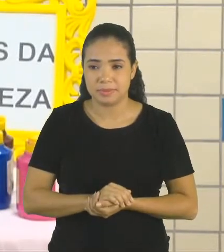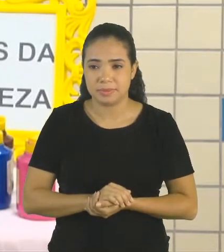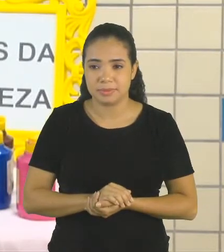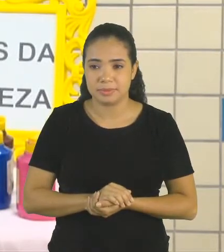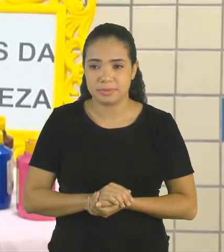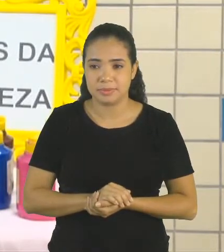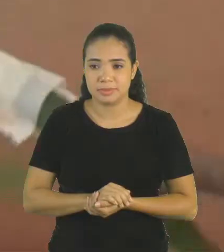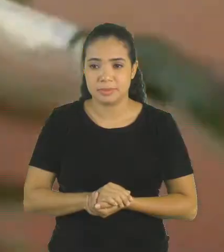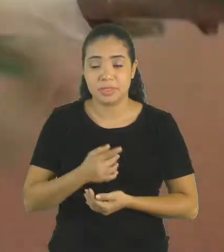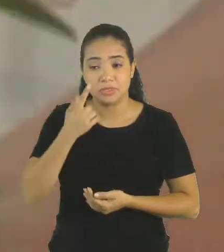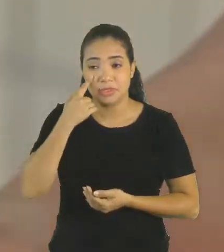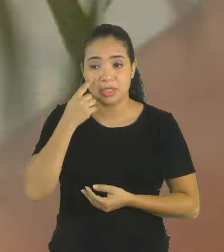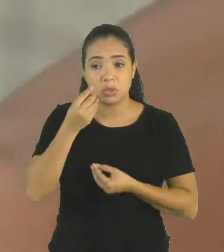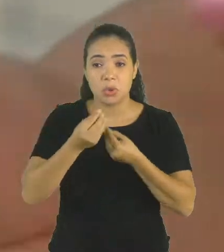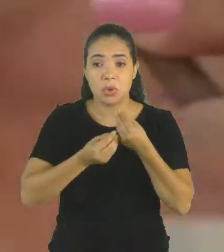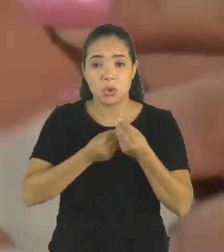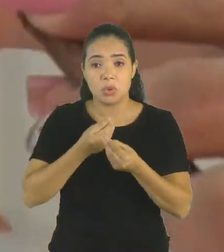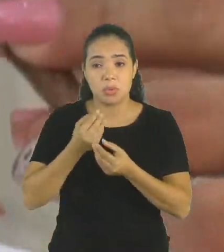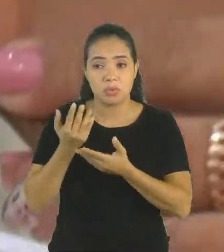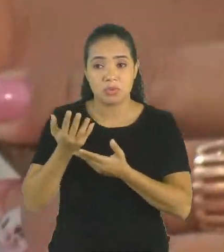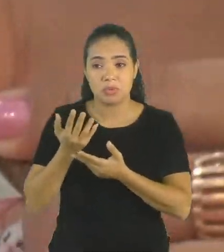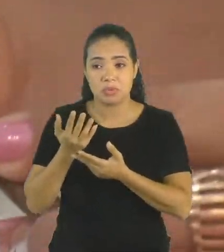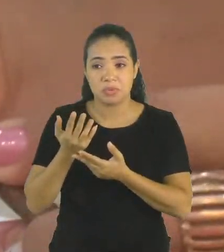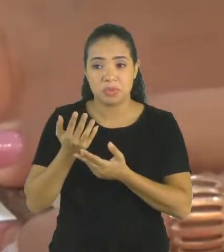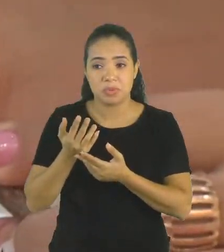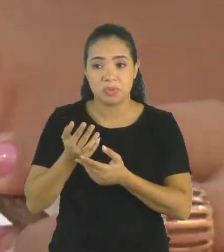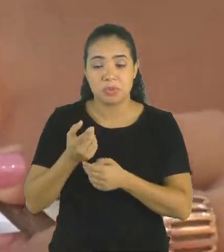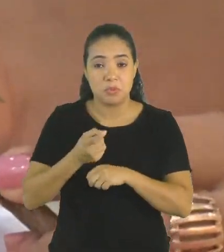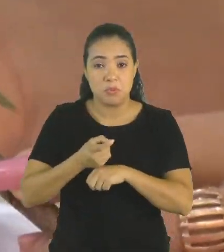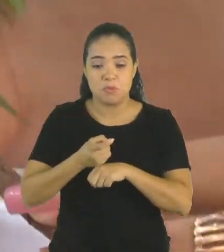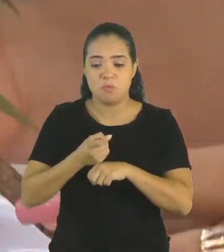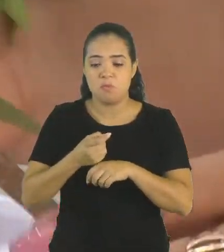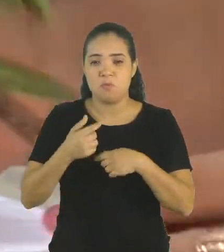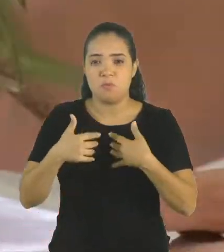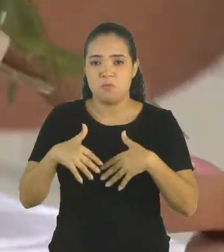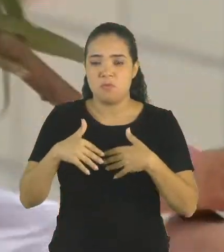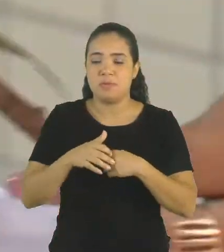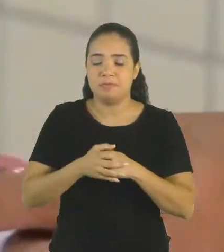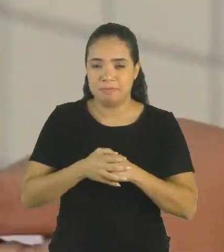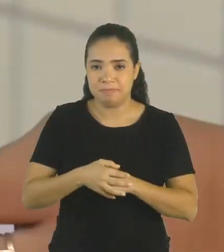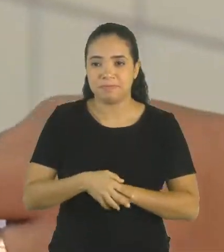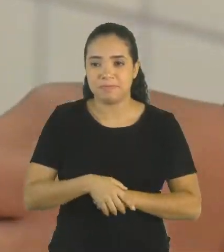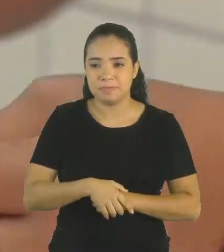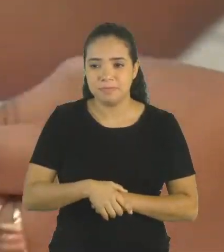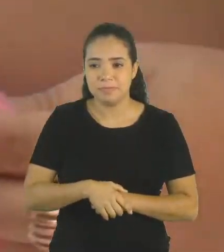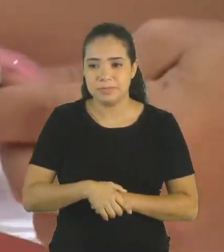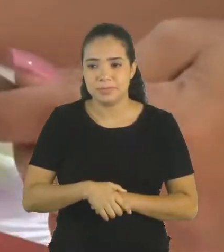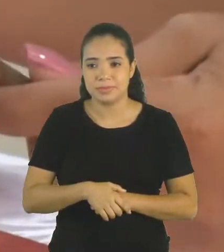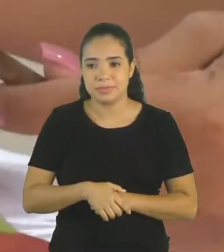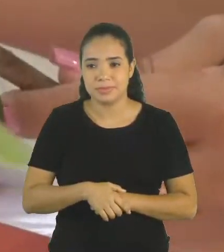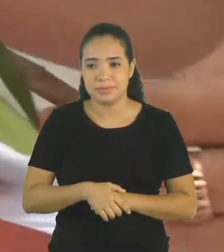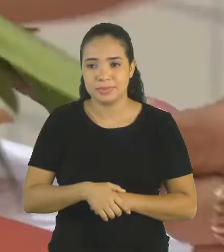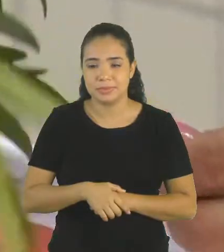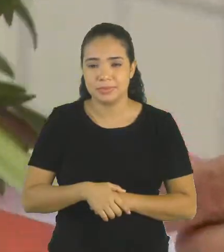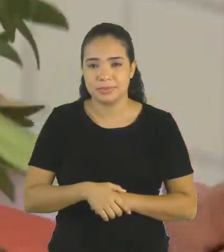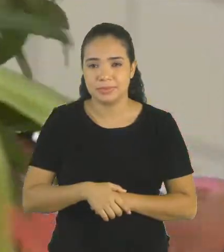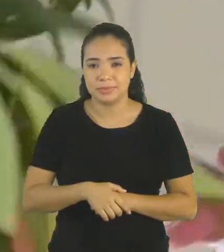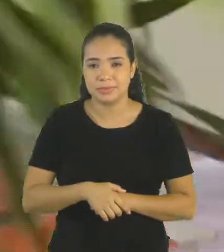Veja como fica, bem firme, tá? Como esse aqui também está.